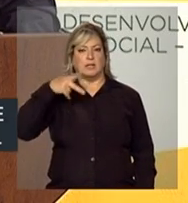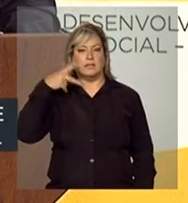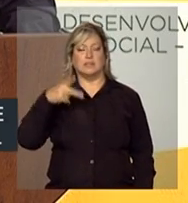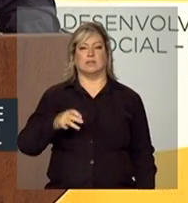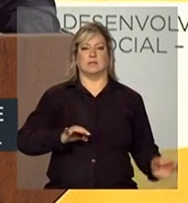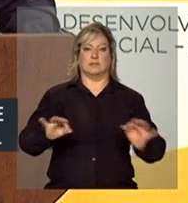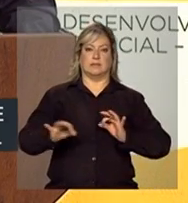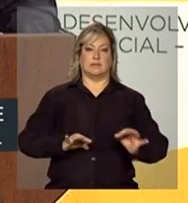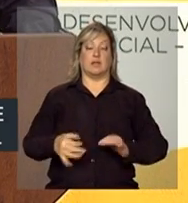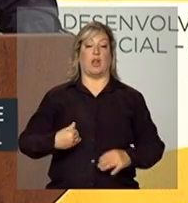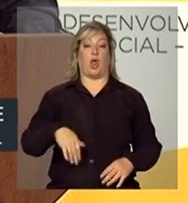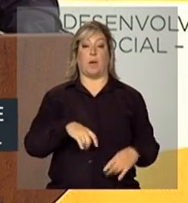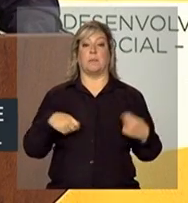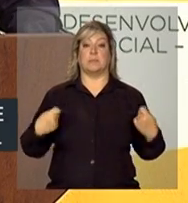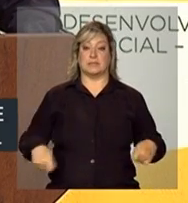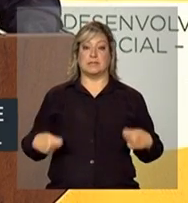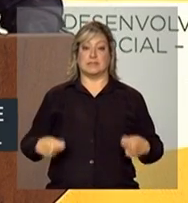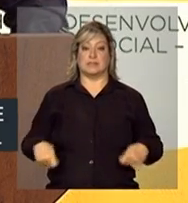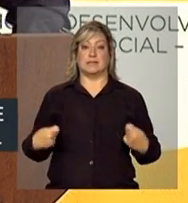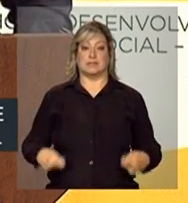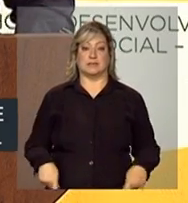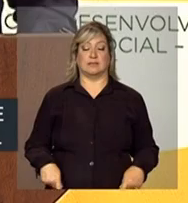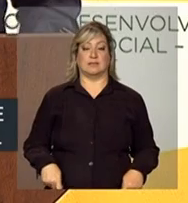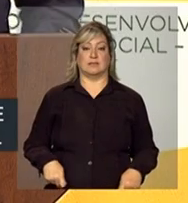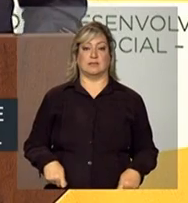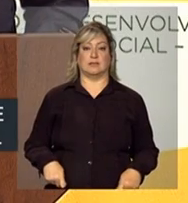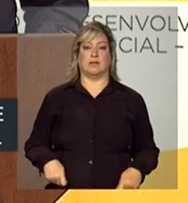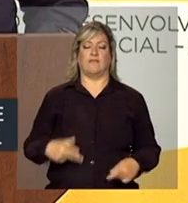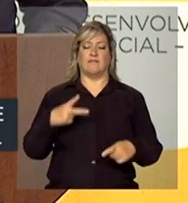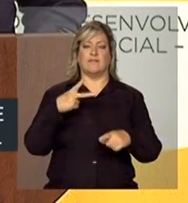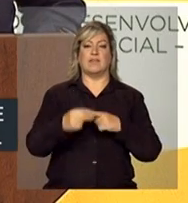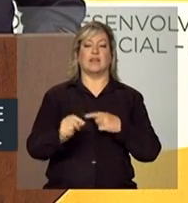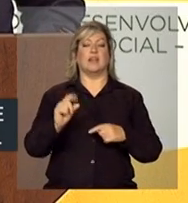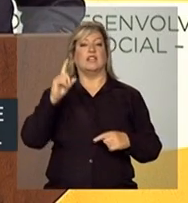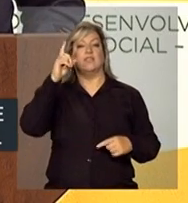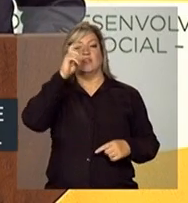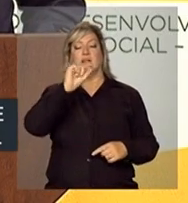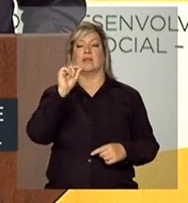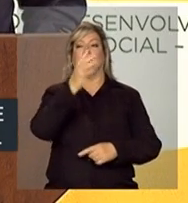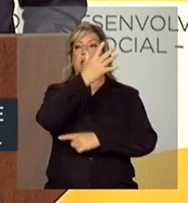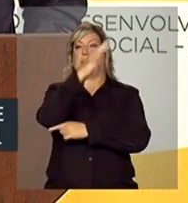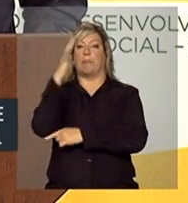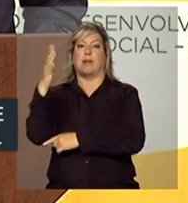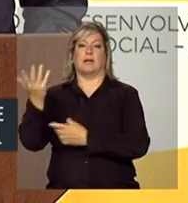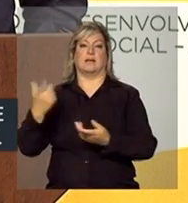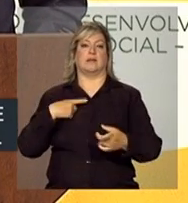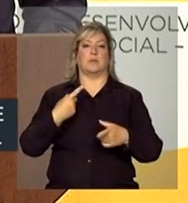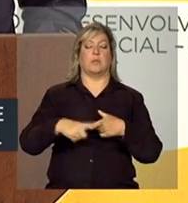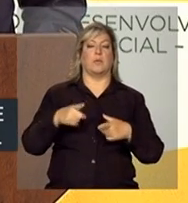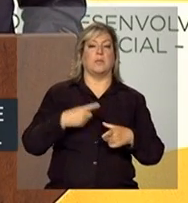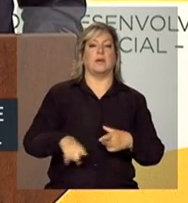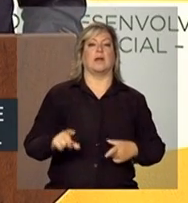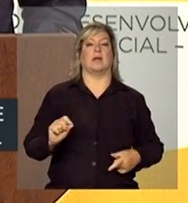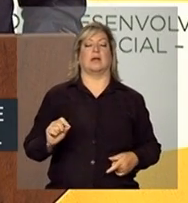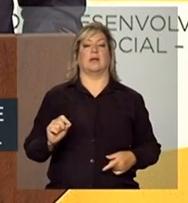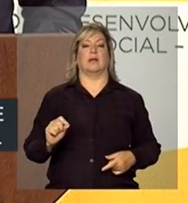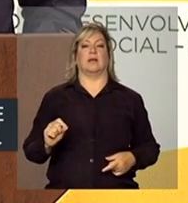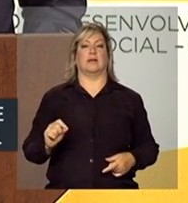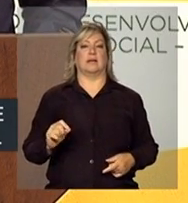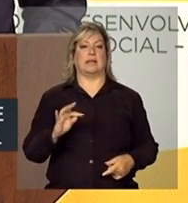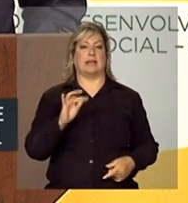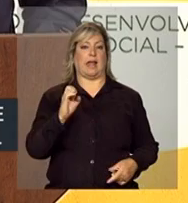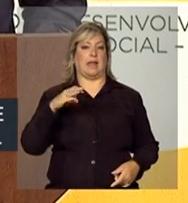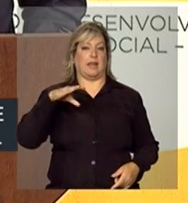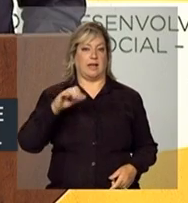Nós precisamos romper as dificuldades de natureza ambiental, romper as dificuldades de natureza